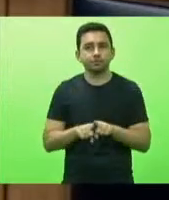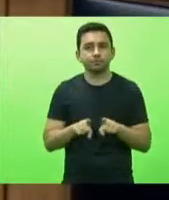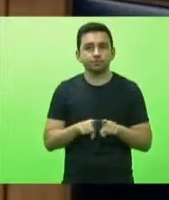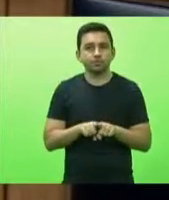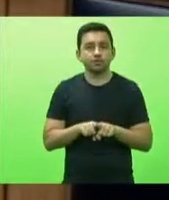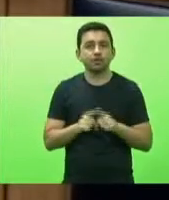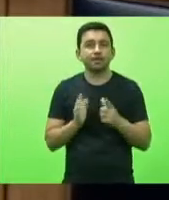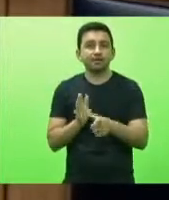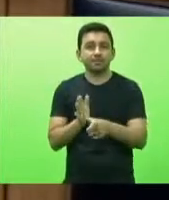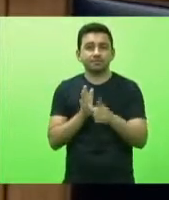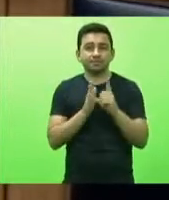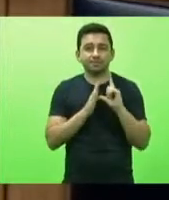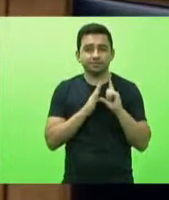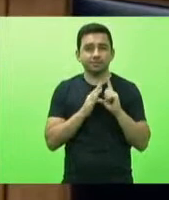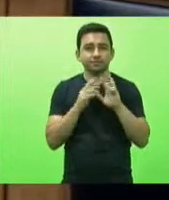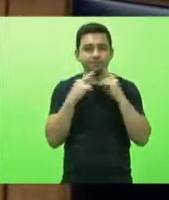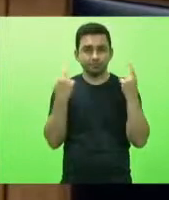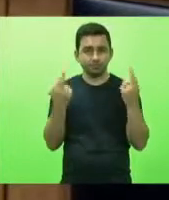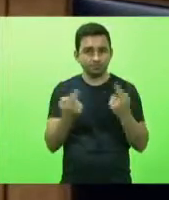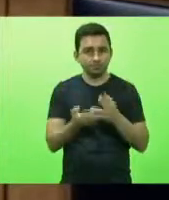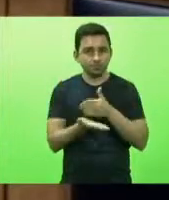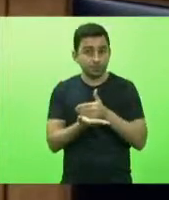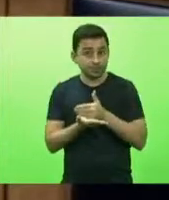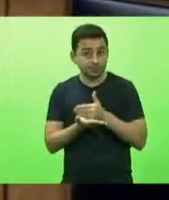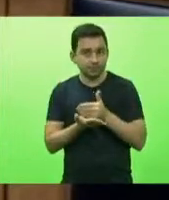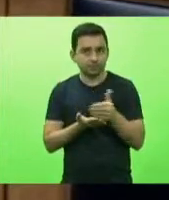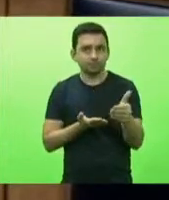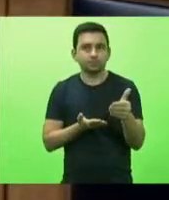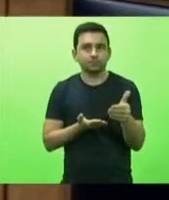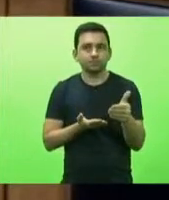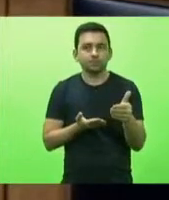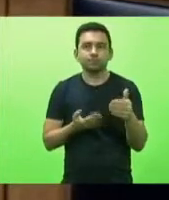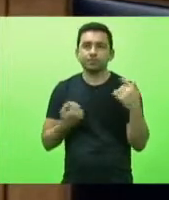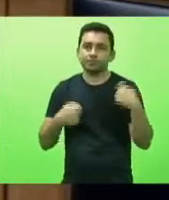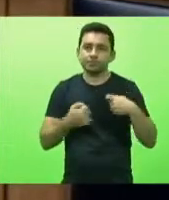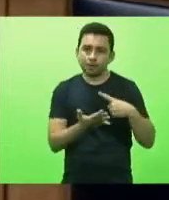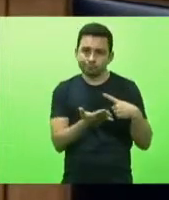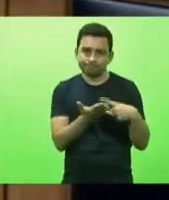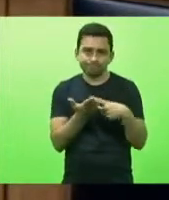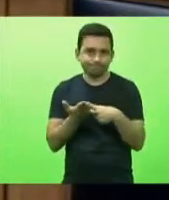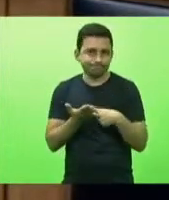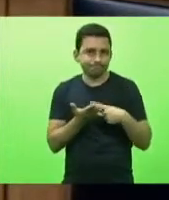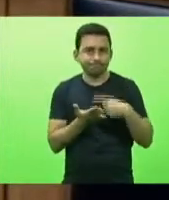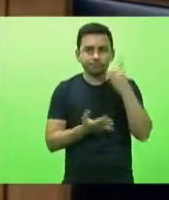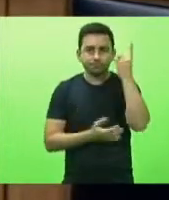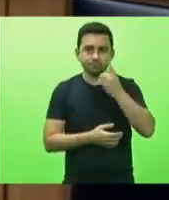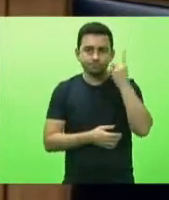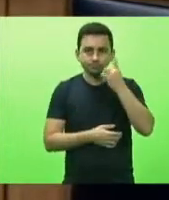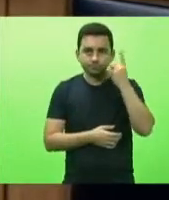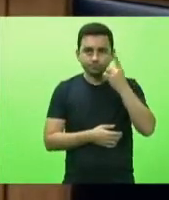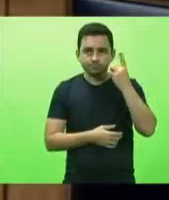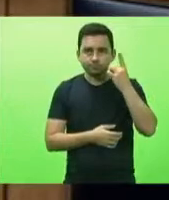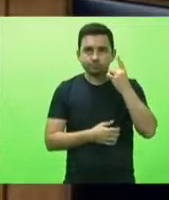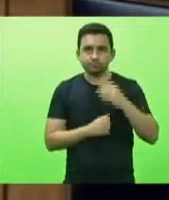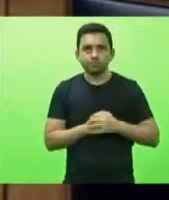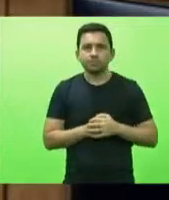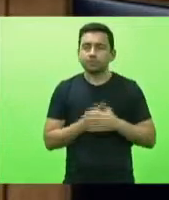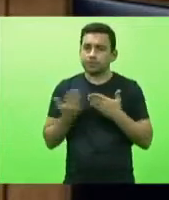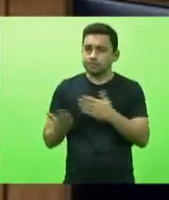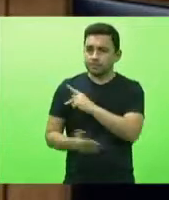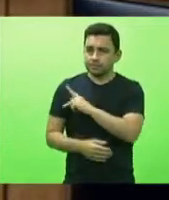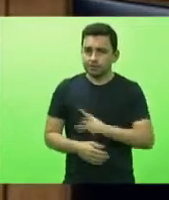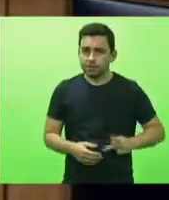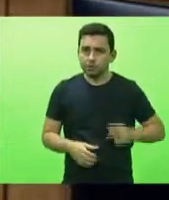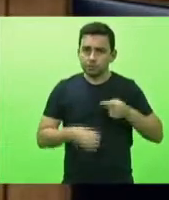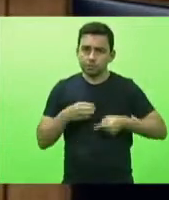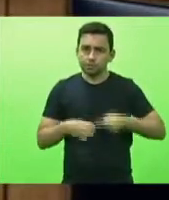dessa reunião começar a gente teria que combinar juntamente com os deputados o presidente da comissão